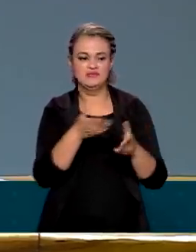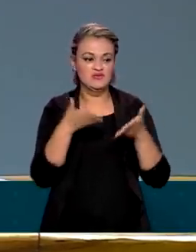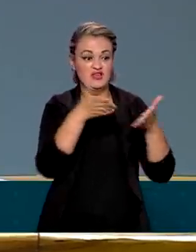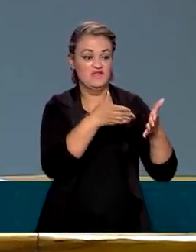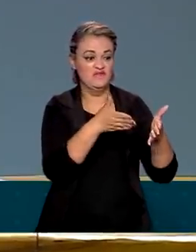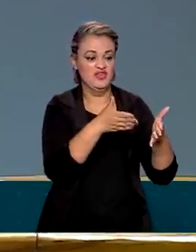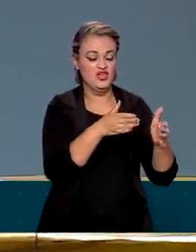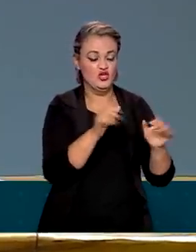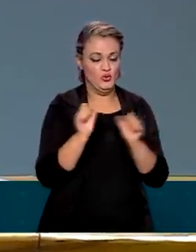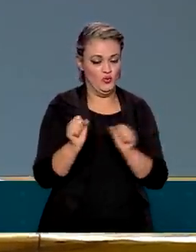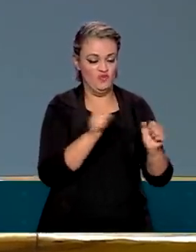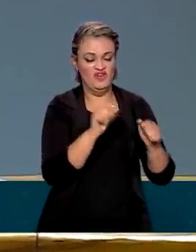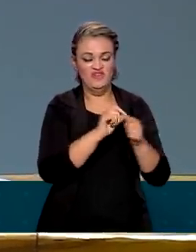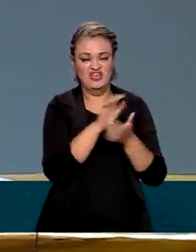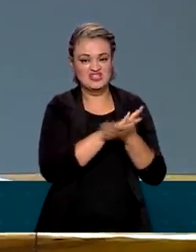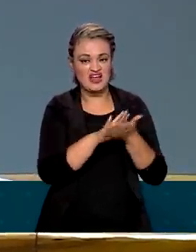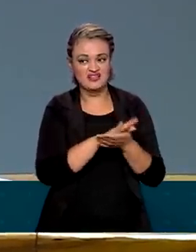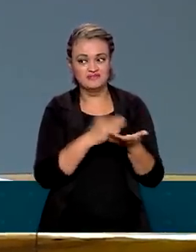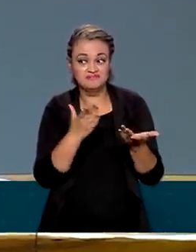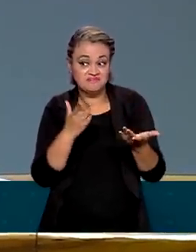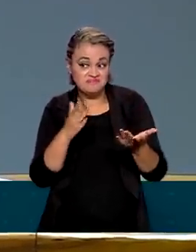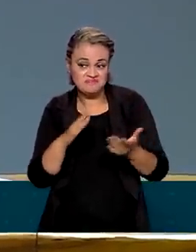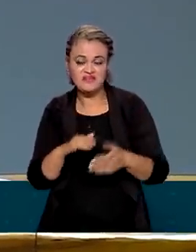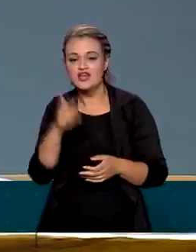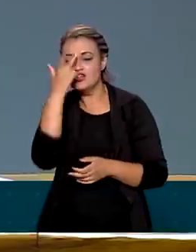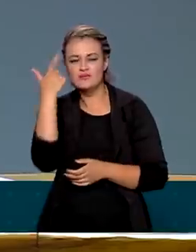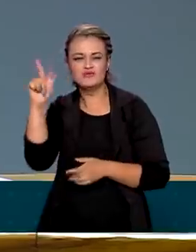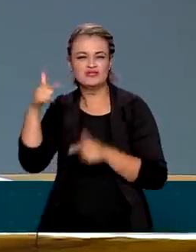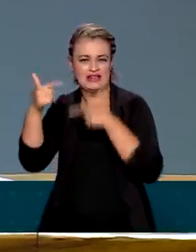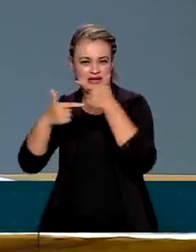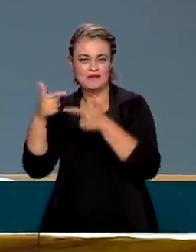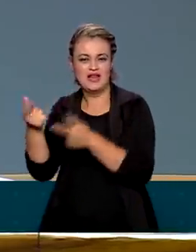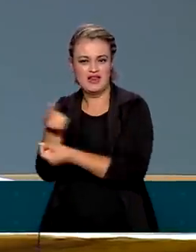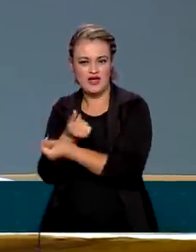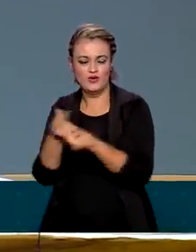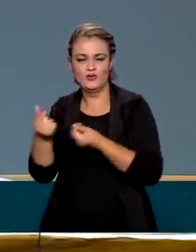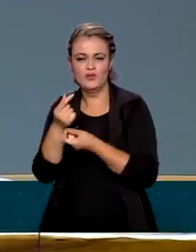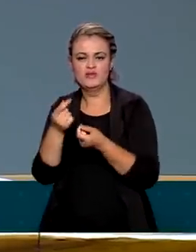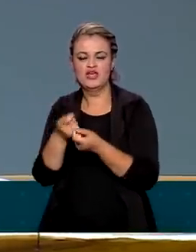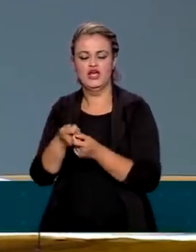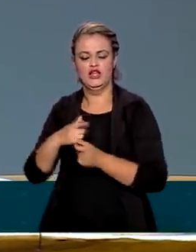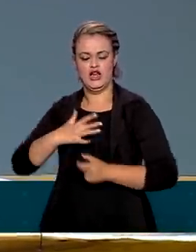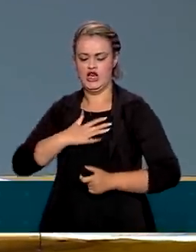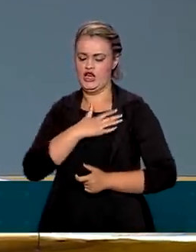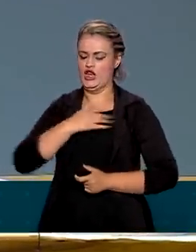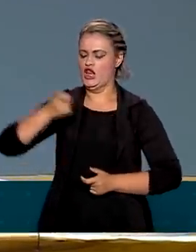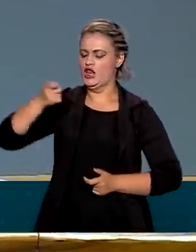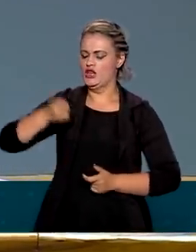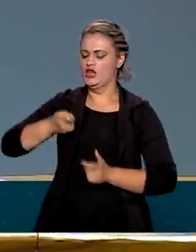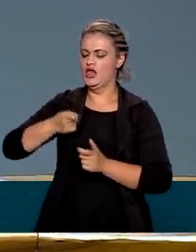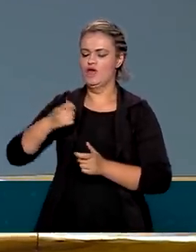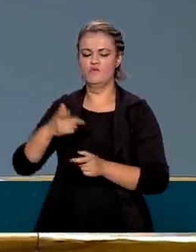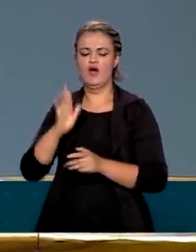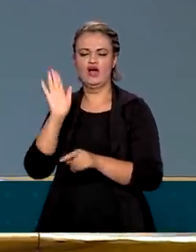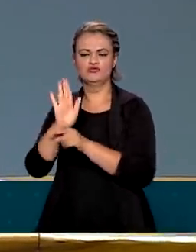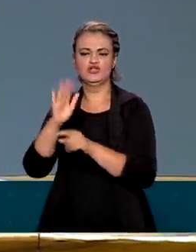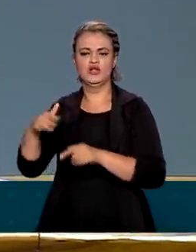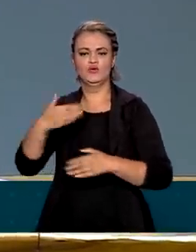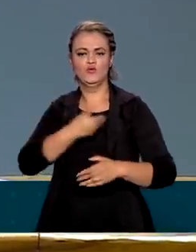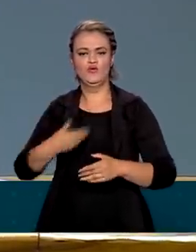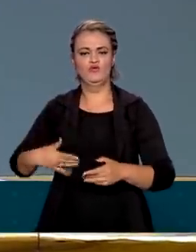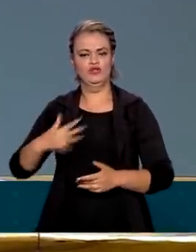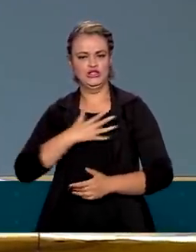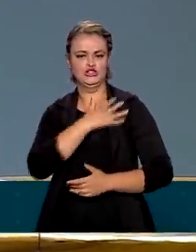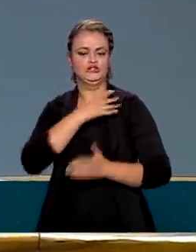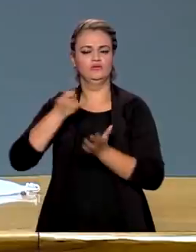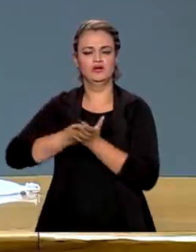nada. Tem um outro economista também muito famoso que serviu, ele diz, da ditadura militar, ele serviu a ditadura militar, entrou